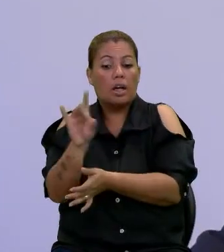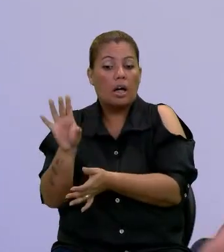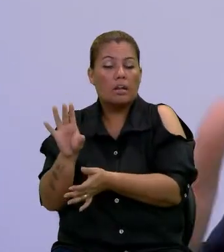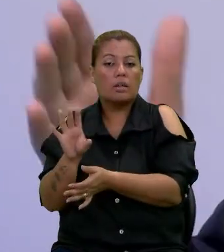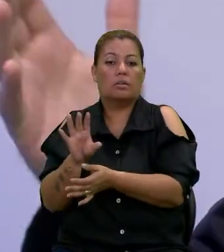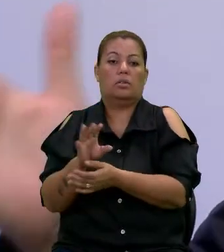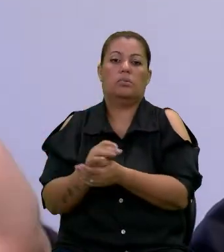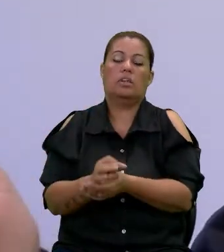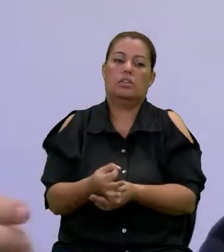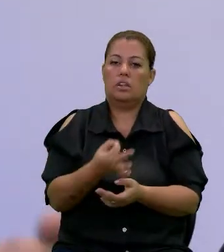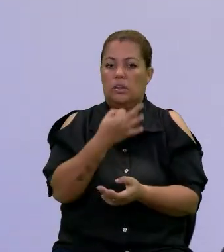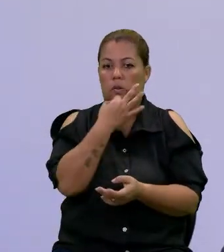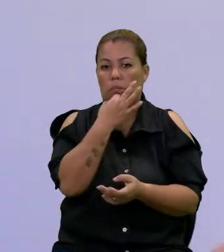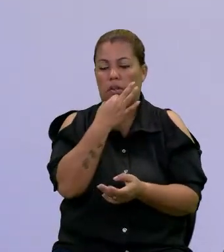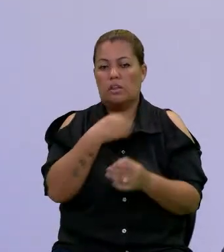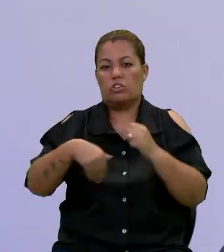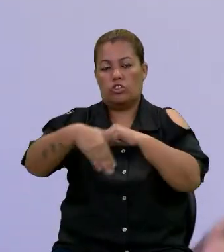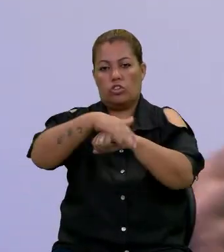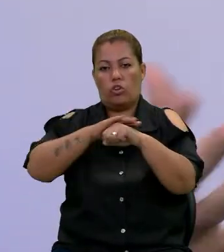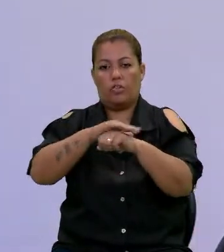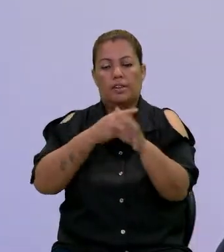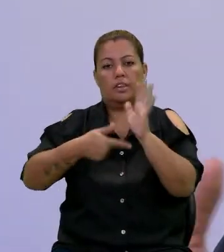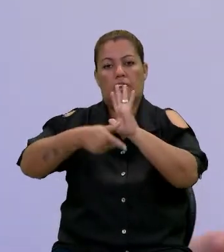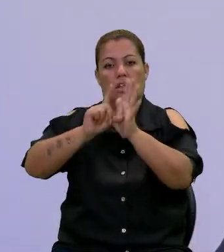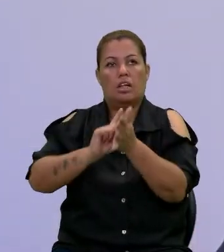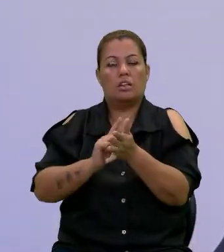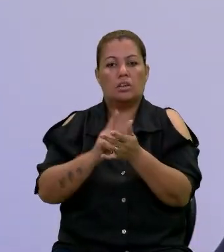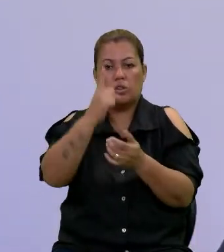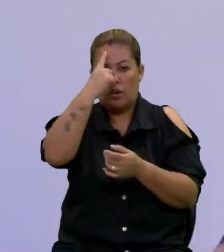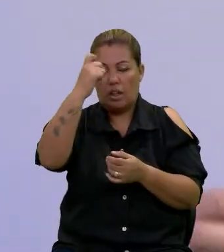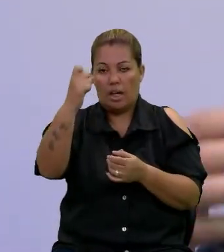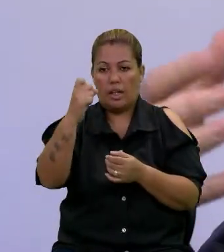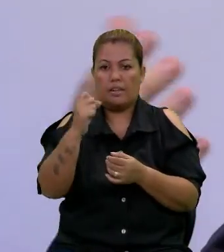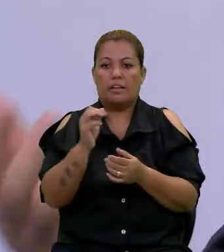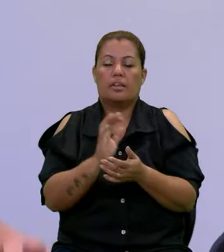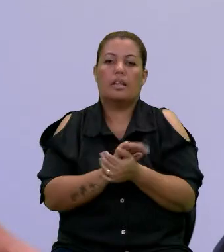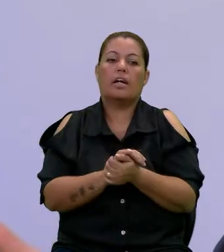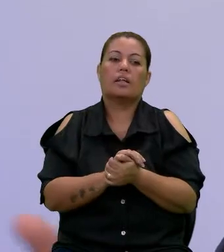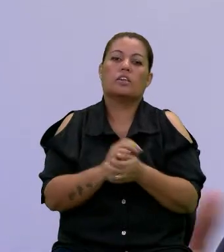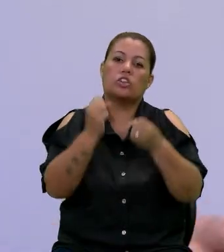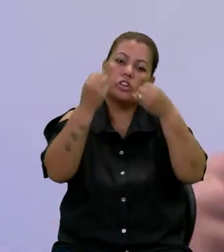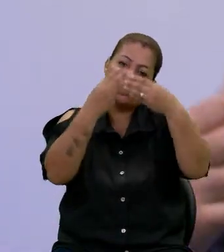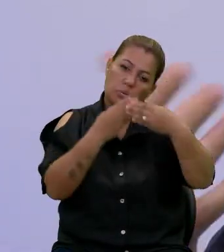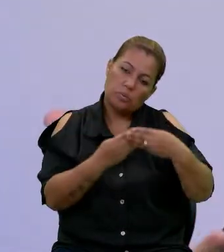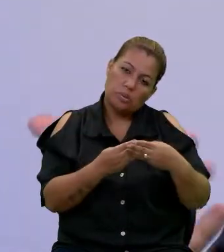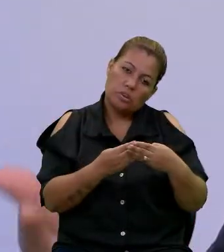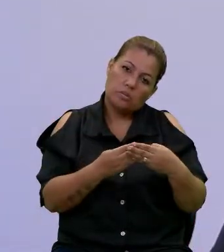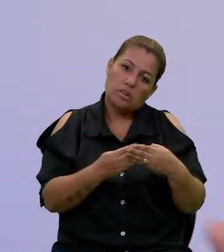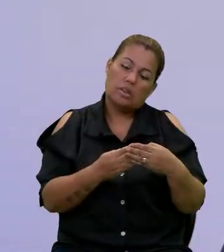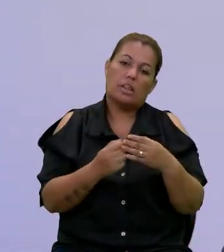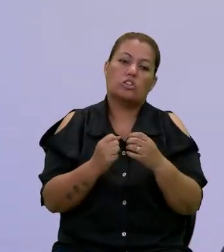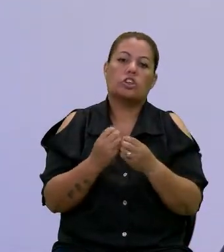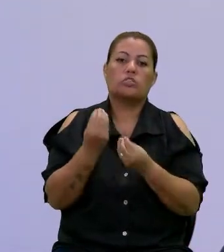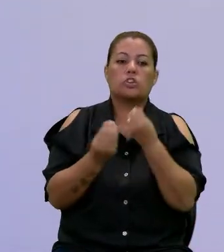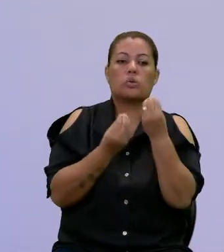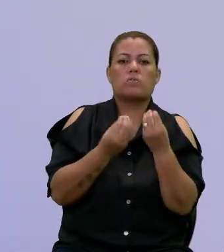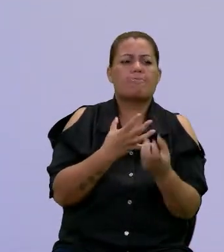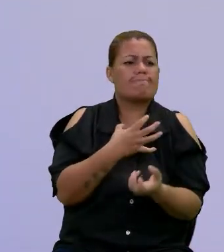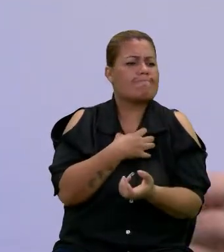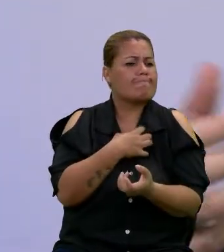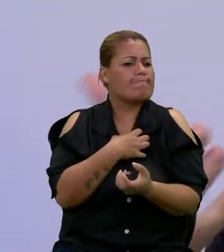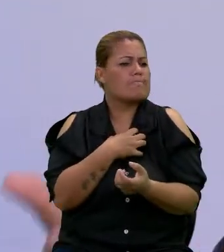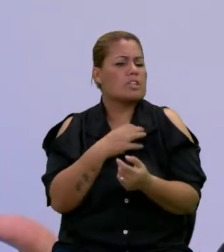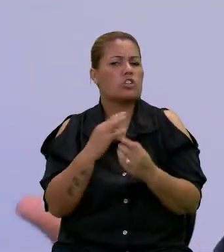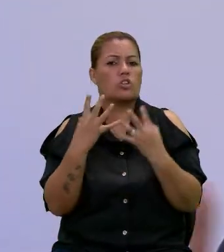eixos. A gente conversando aqui antes surgiu a ideia da gente ter um texto explicativo de qual seria o sentido dessas